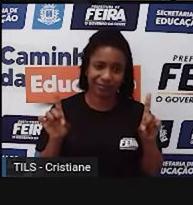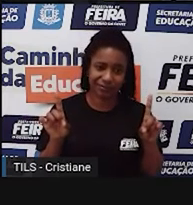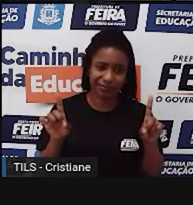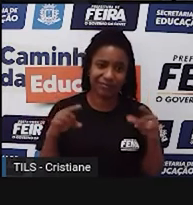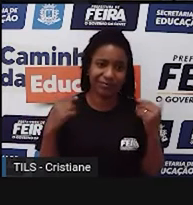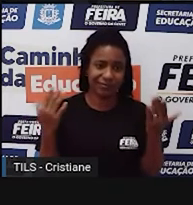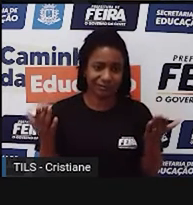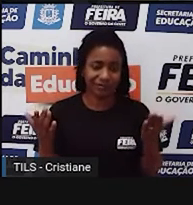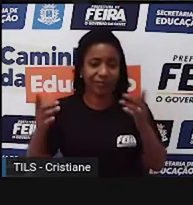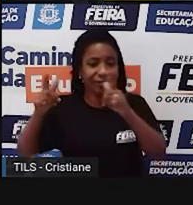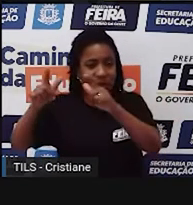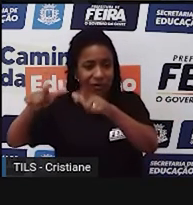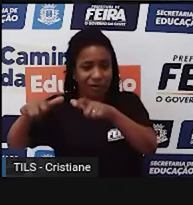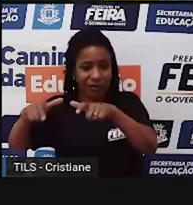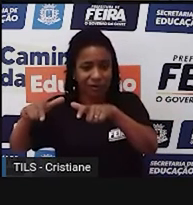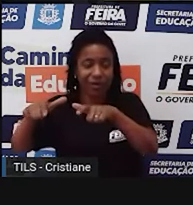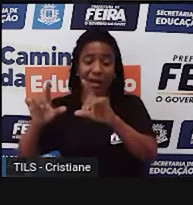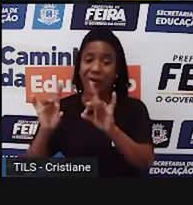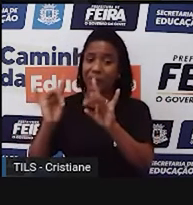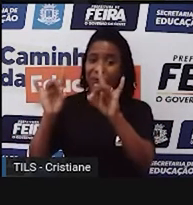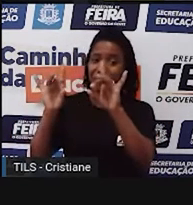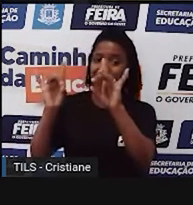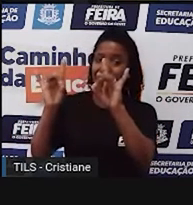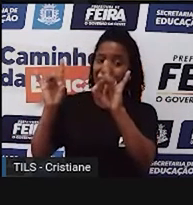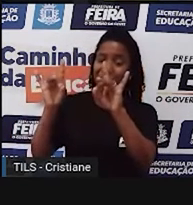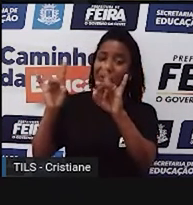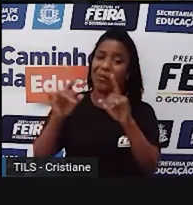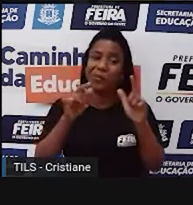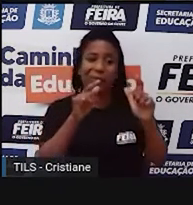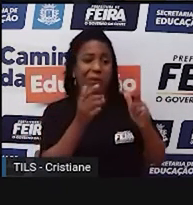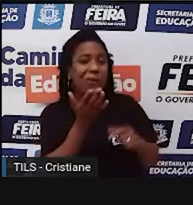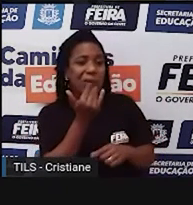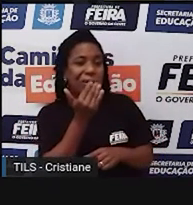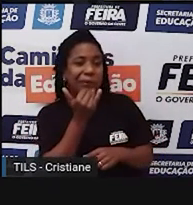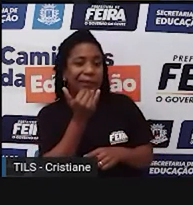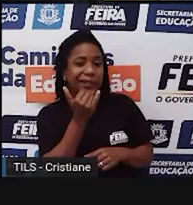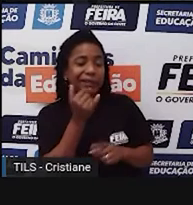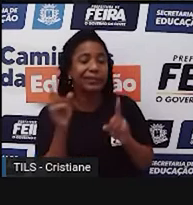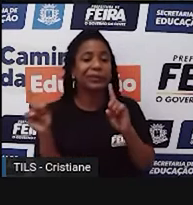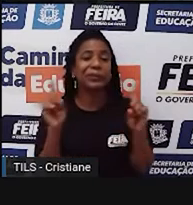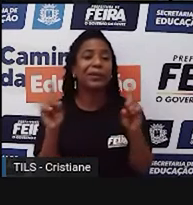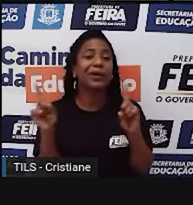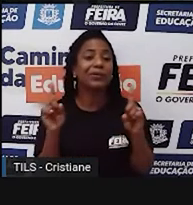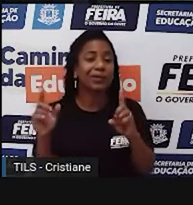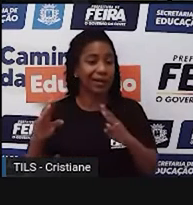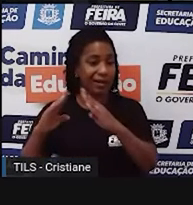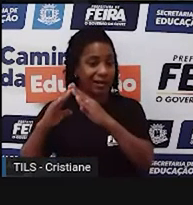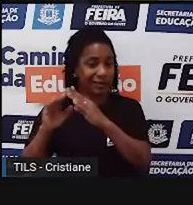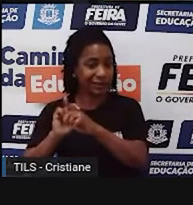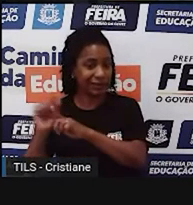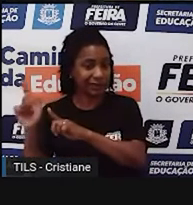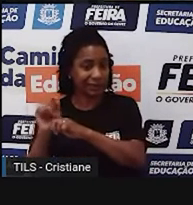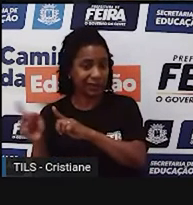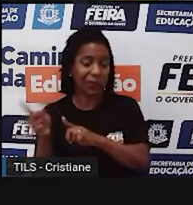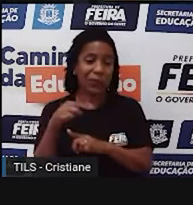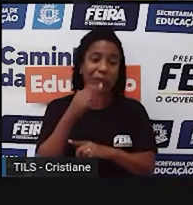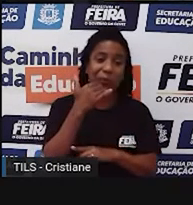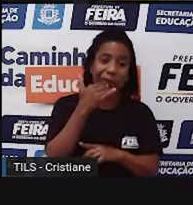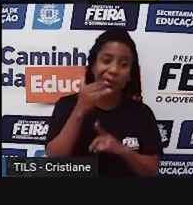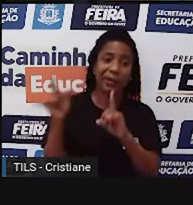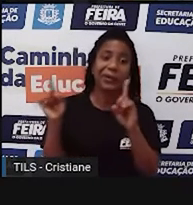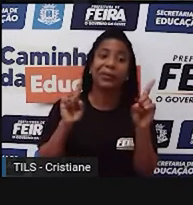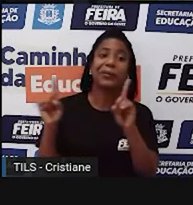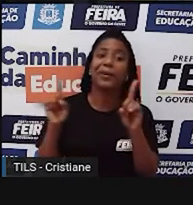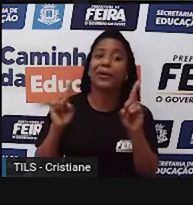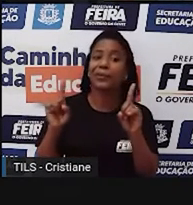tipo locais mais luxuosos para morar ou comer. E é claro que a necessidade básica do comer ela vai imperar aí, né? O